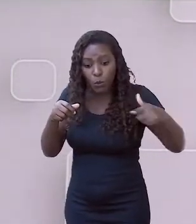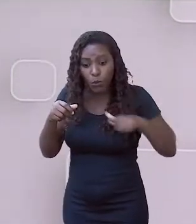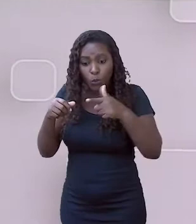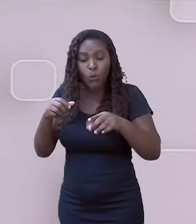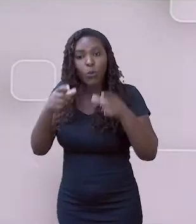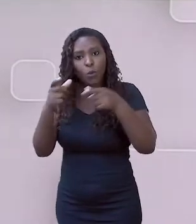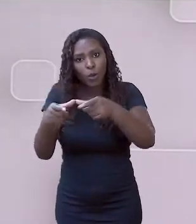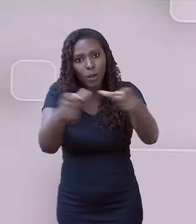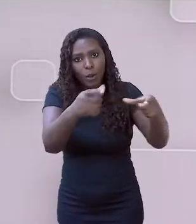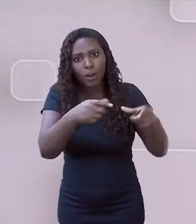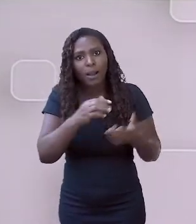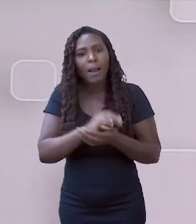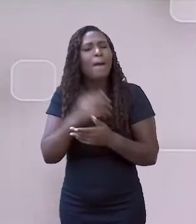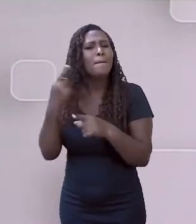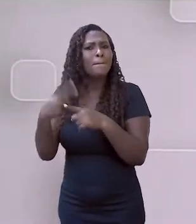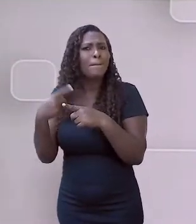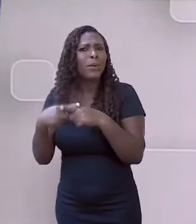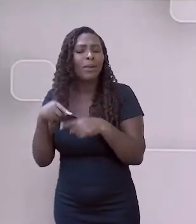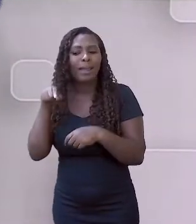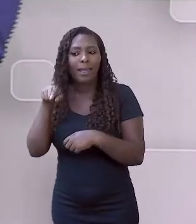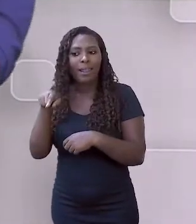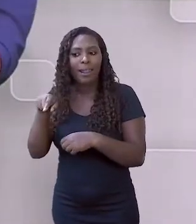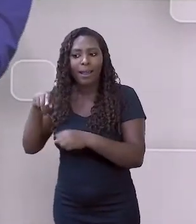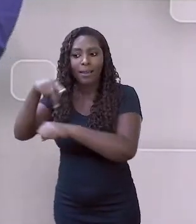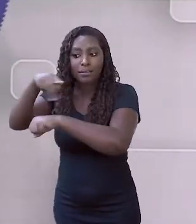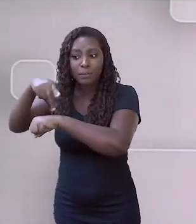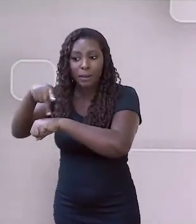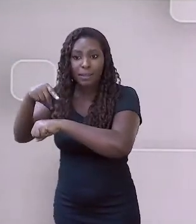nesses países é muito abundante.